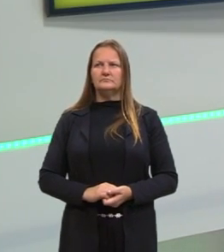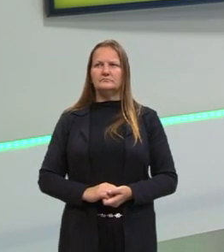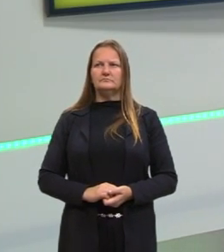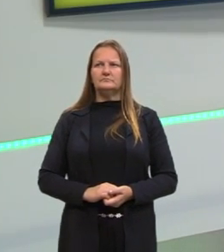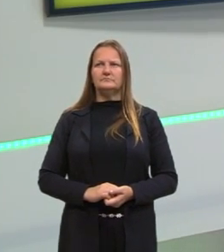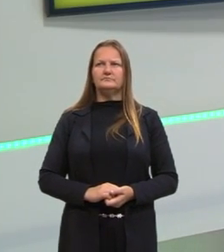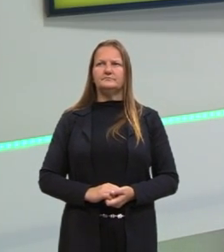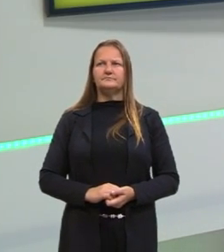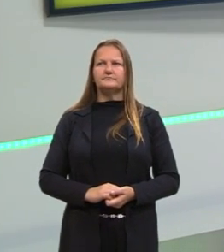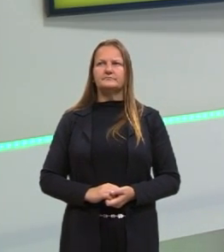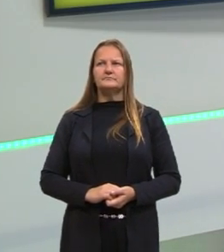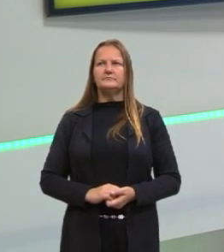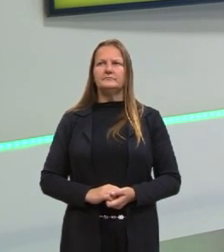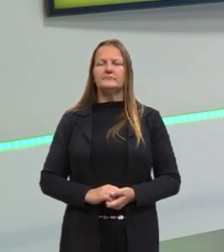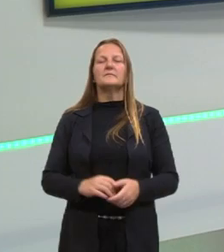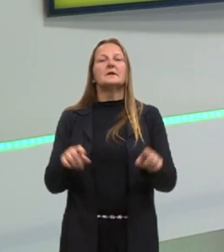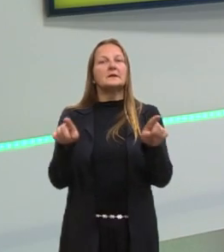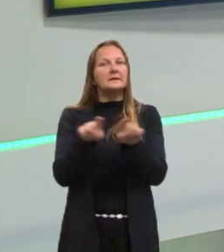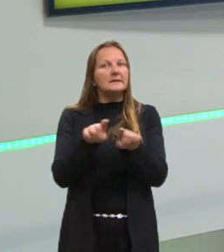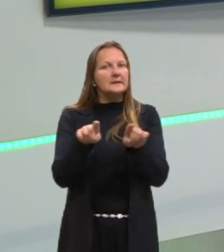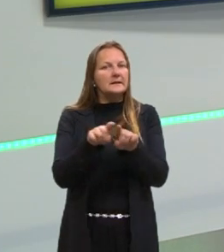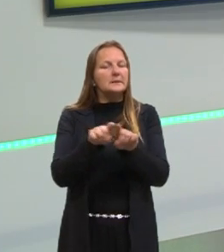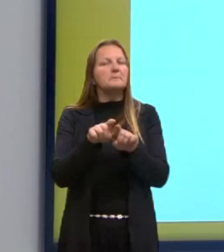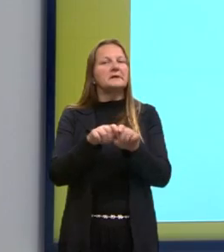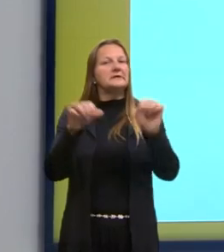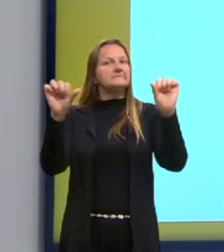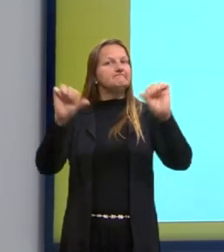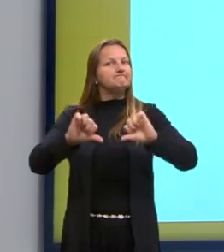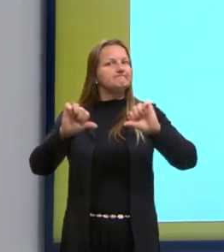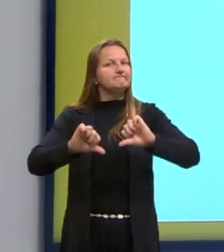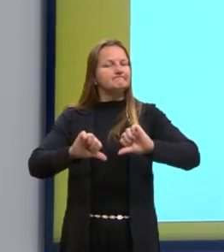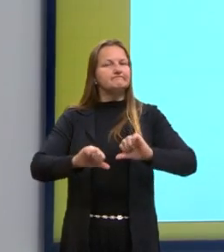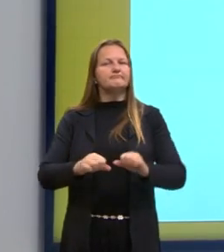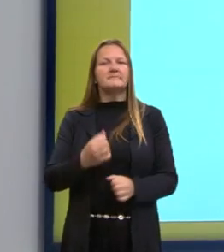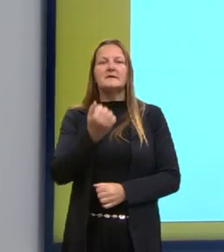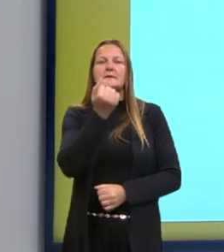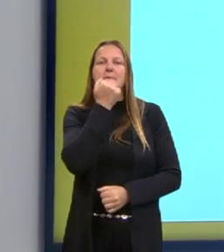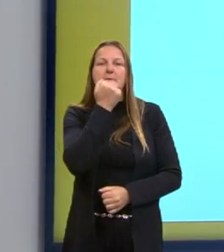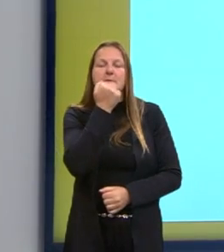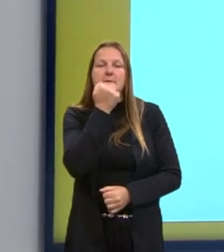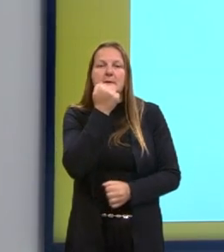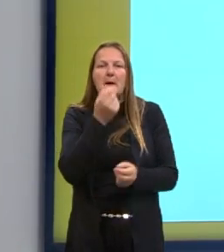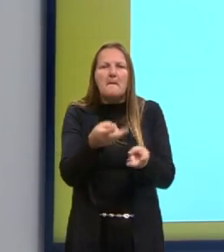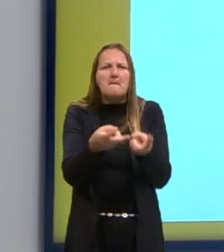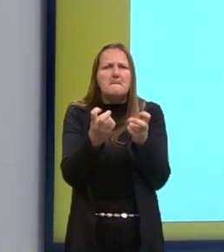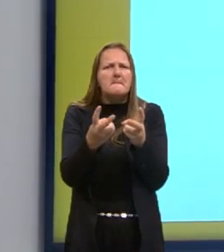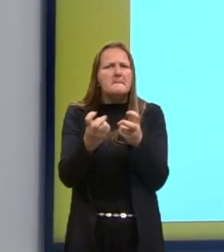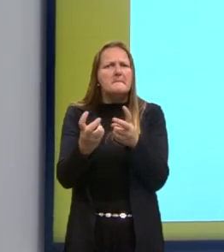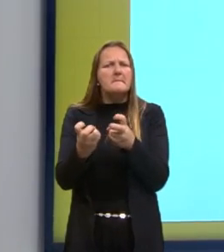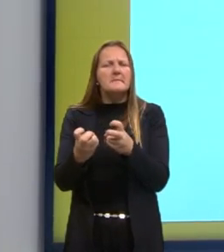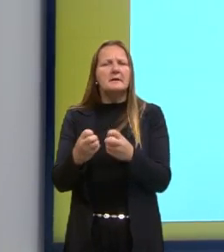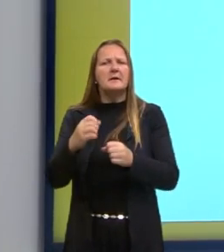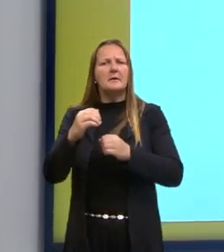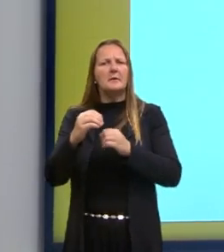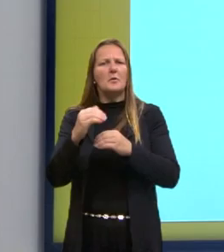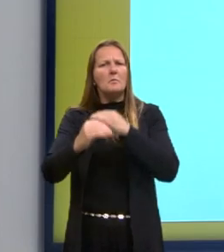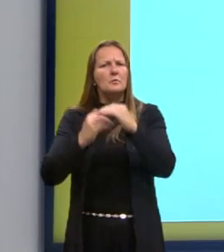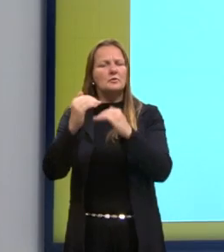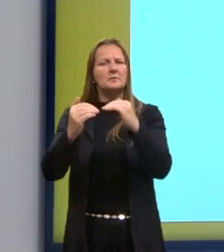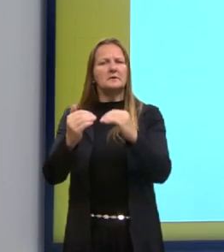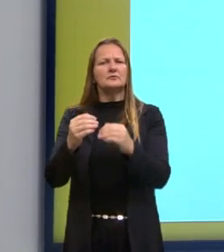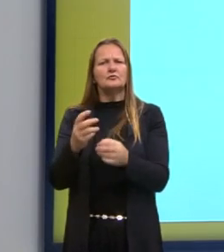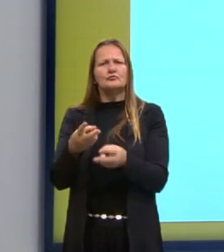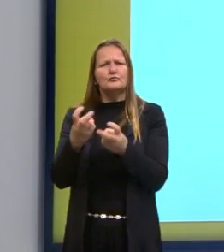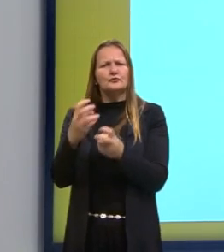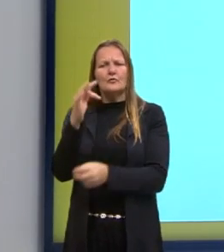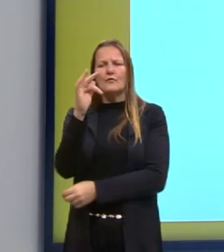Outros fatores prejudiciais, então. Mineração, processamento de fosfatos para fertilizantes, como nós